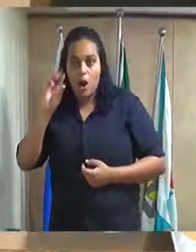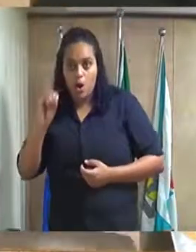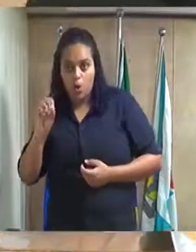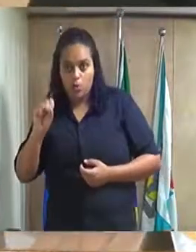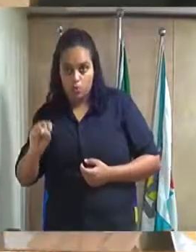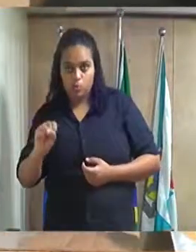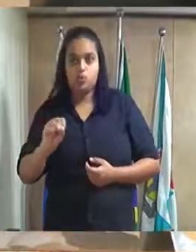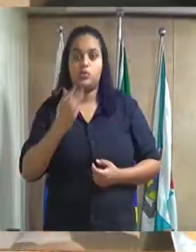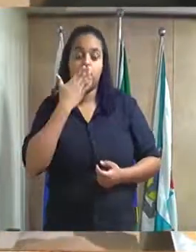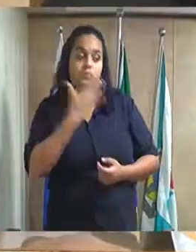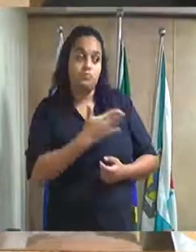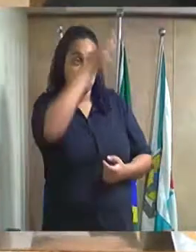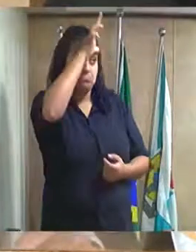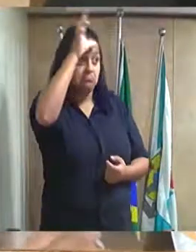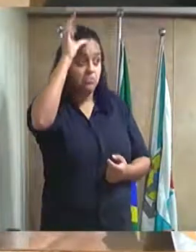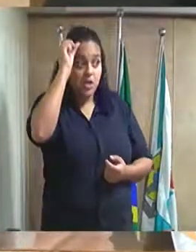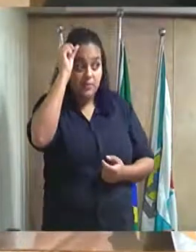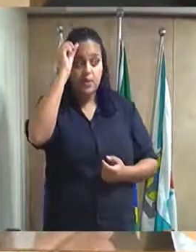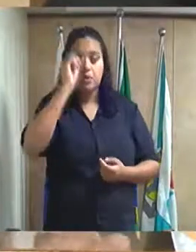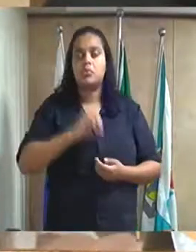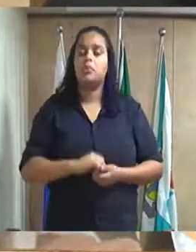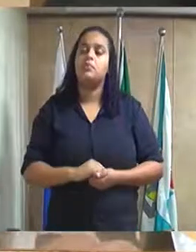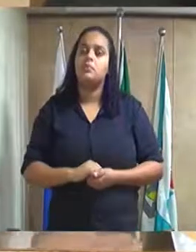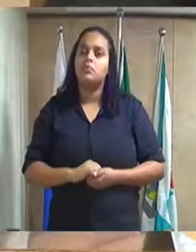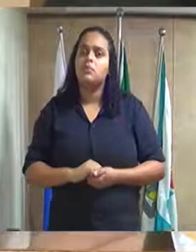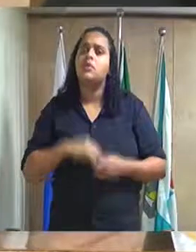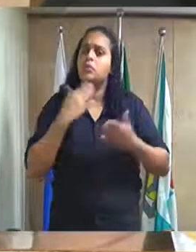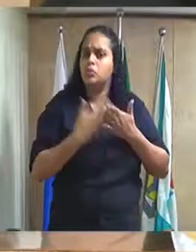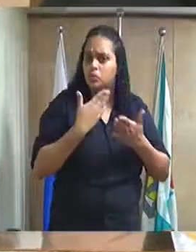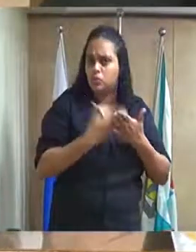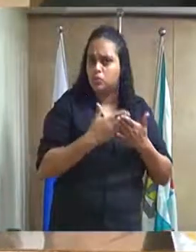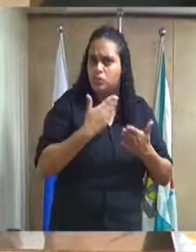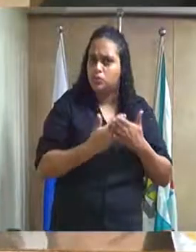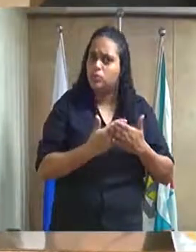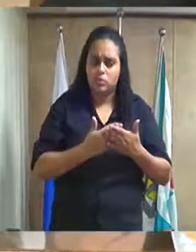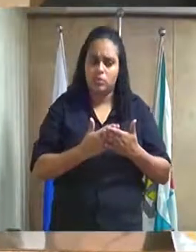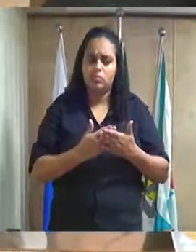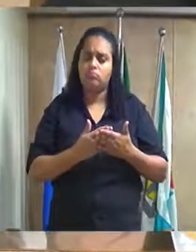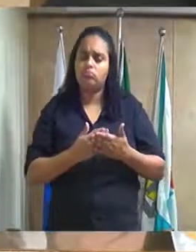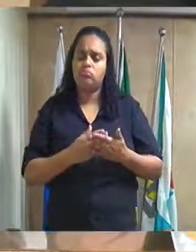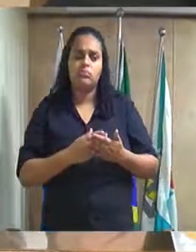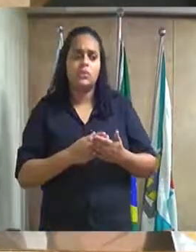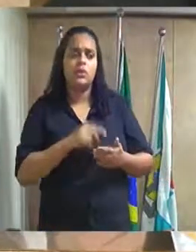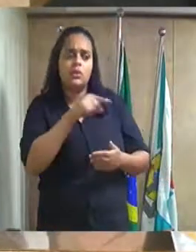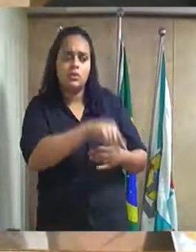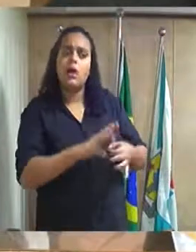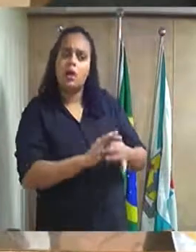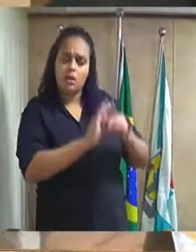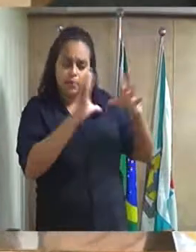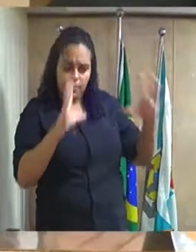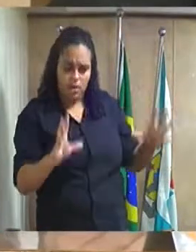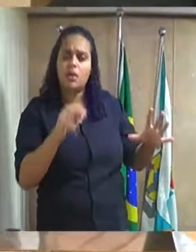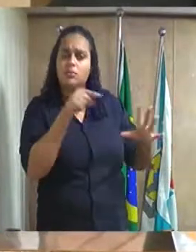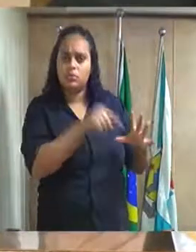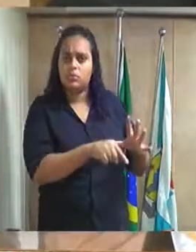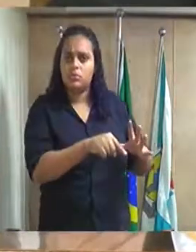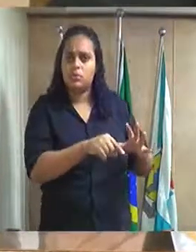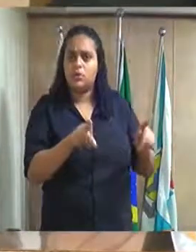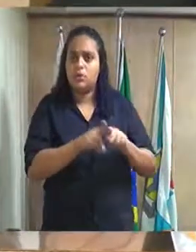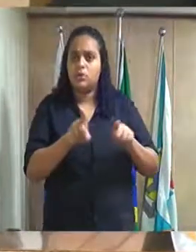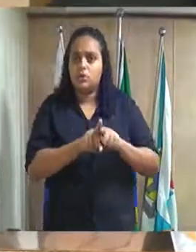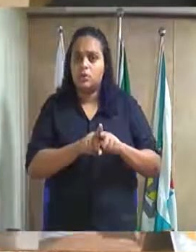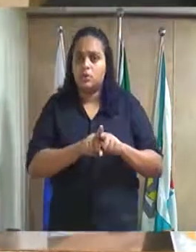solicitando ao excelentíssimo senhor prefeito, um estudo no sentido de disponibilizar, no site da